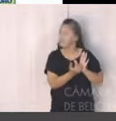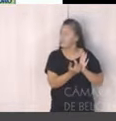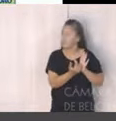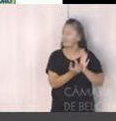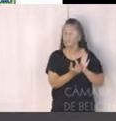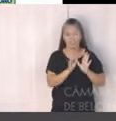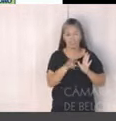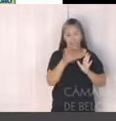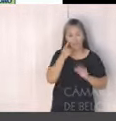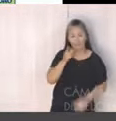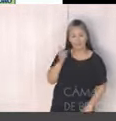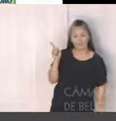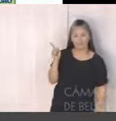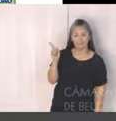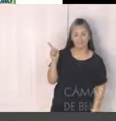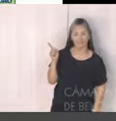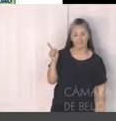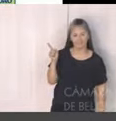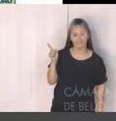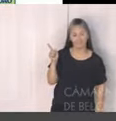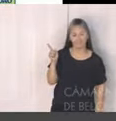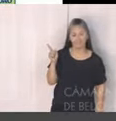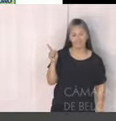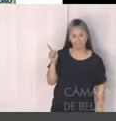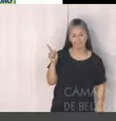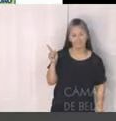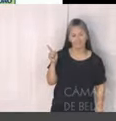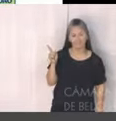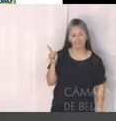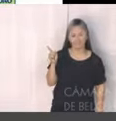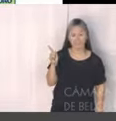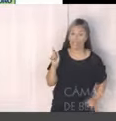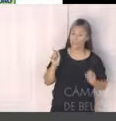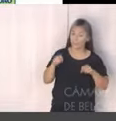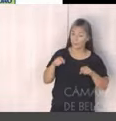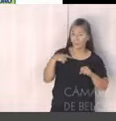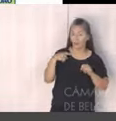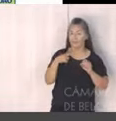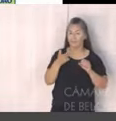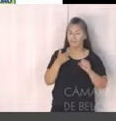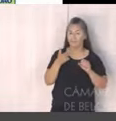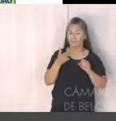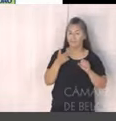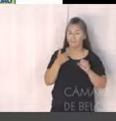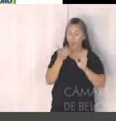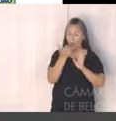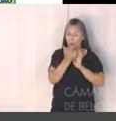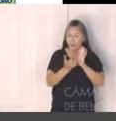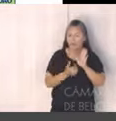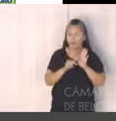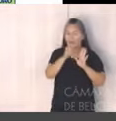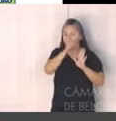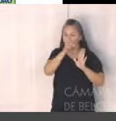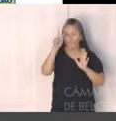evidenciadas logo abaixo. E para poder dar o norte para a Prefeitura e suportar